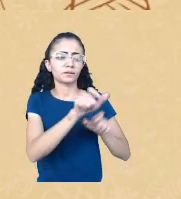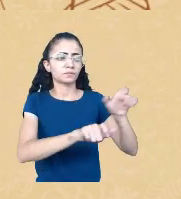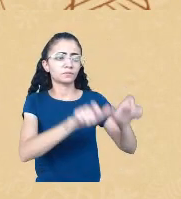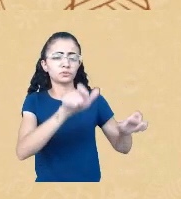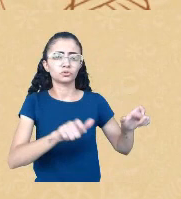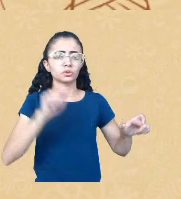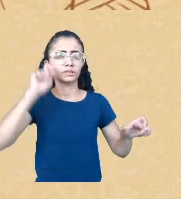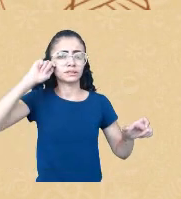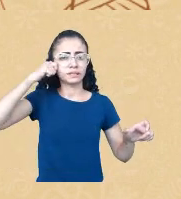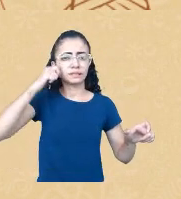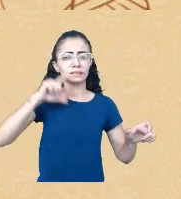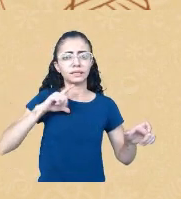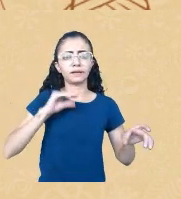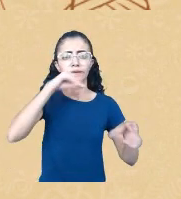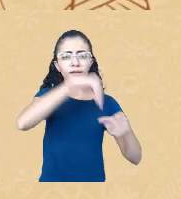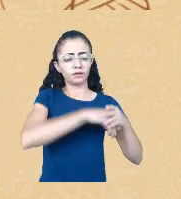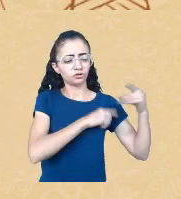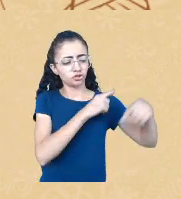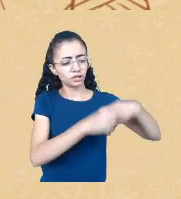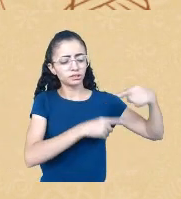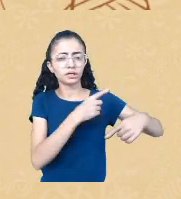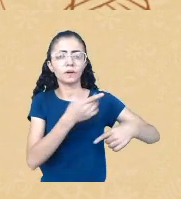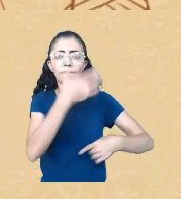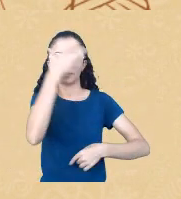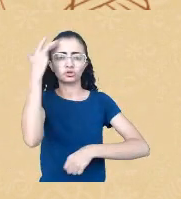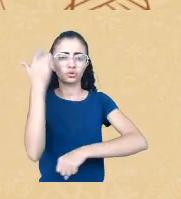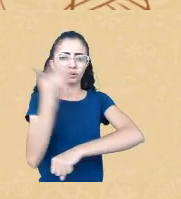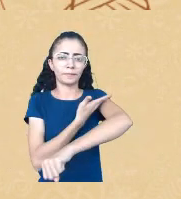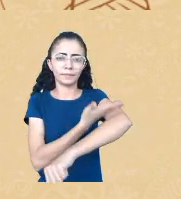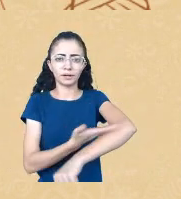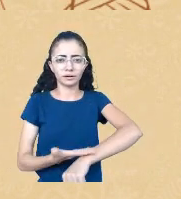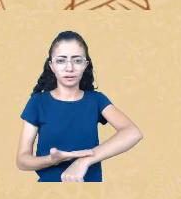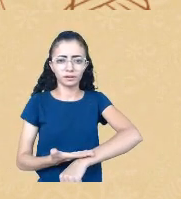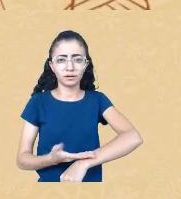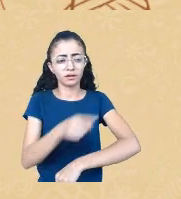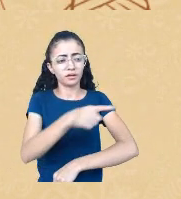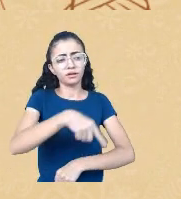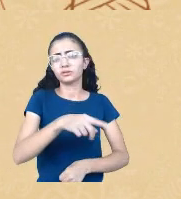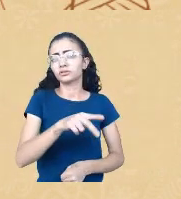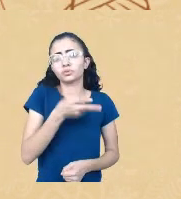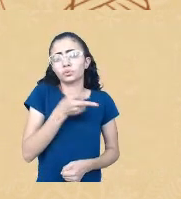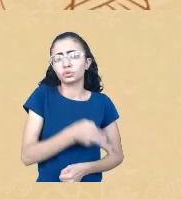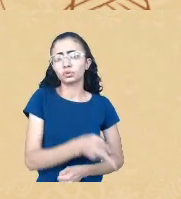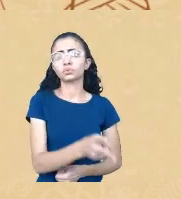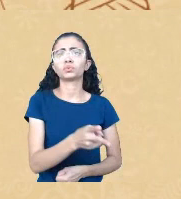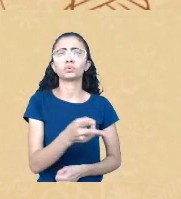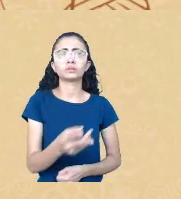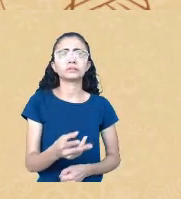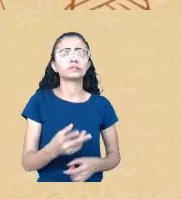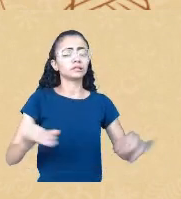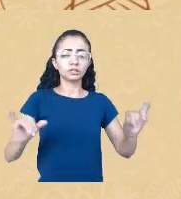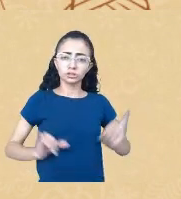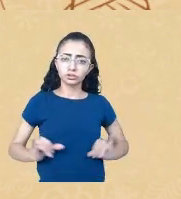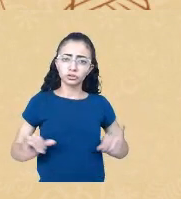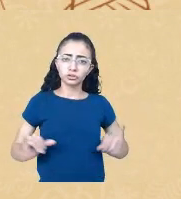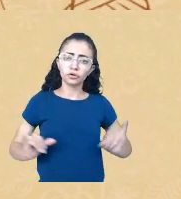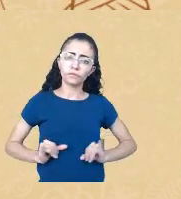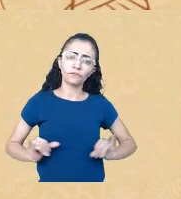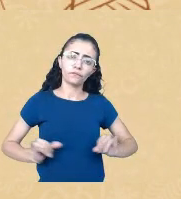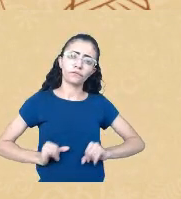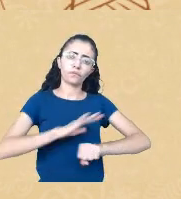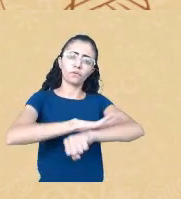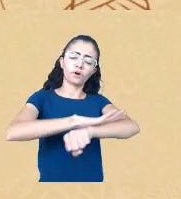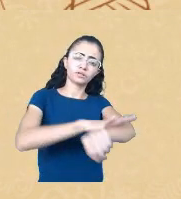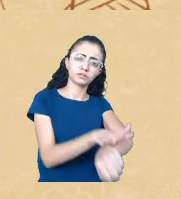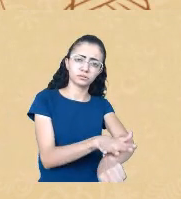povos indígenas tendo parentes brancos, não nos tem livrado do racismo, né? Então, aqui, esse primeiro ponto, muito com